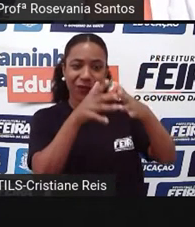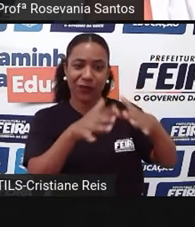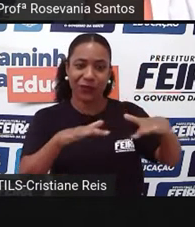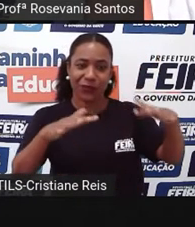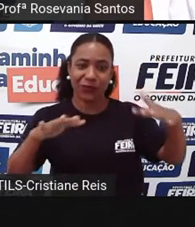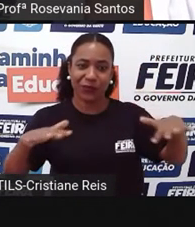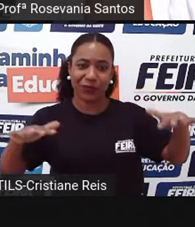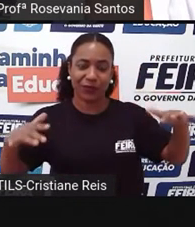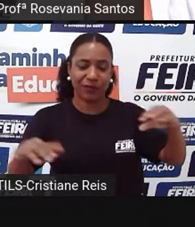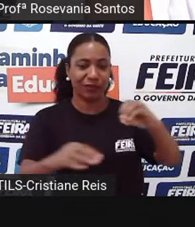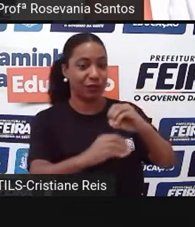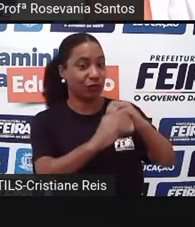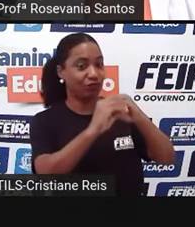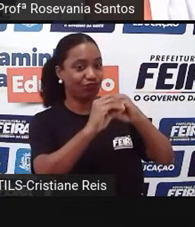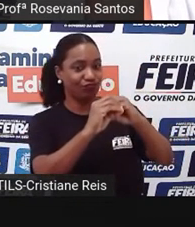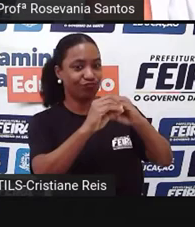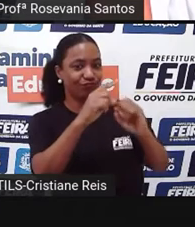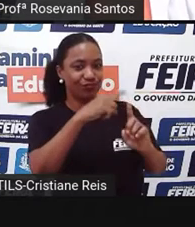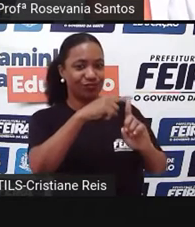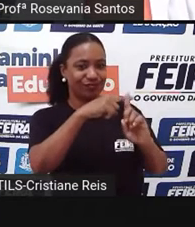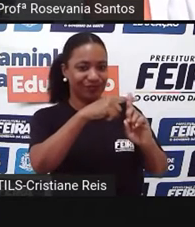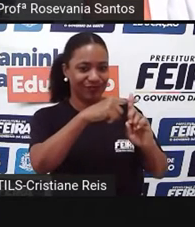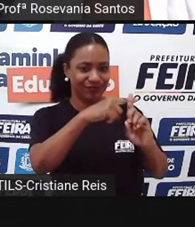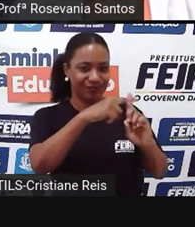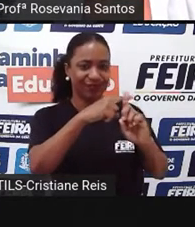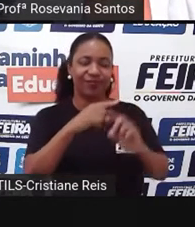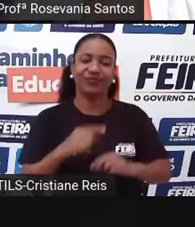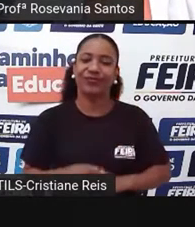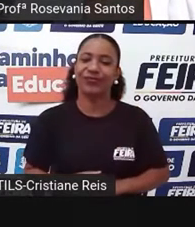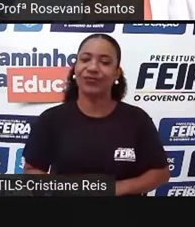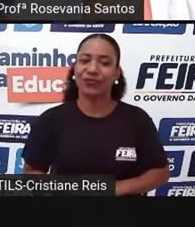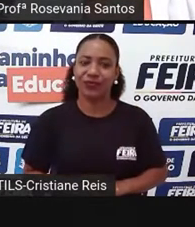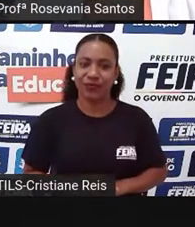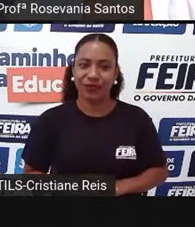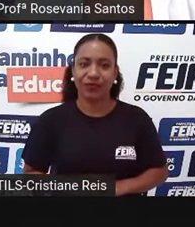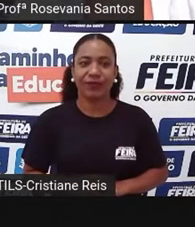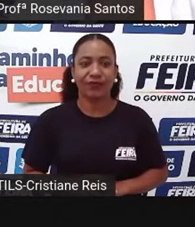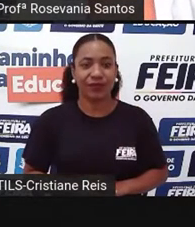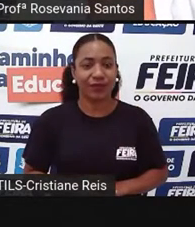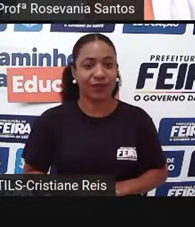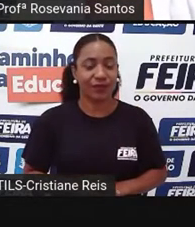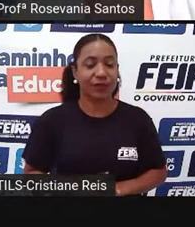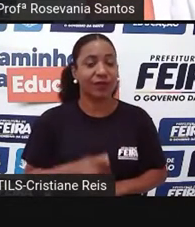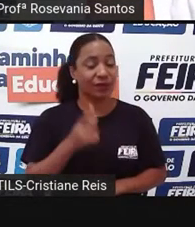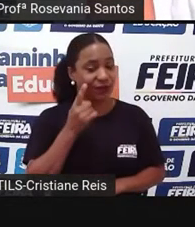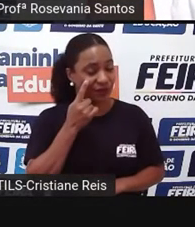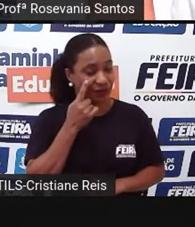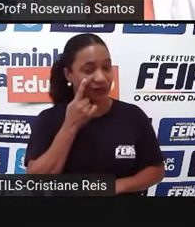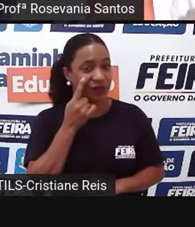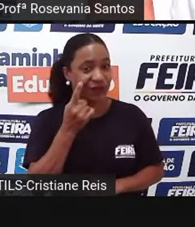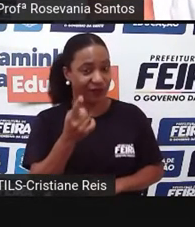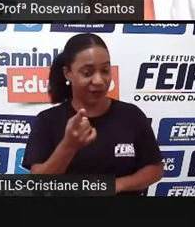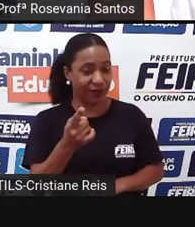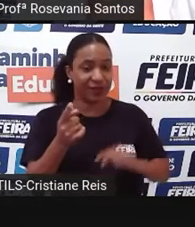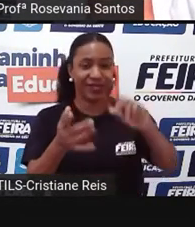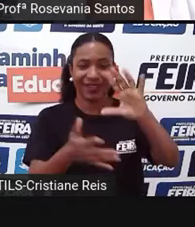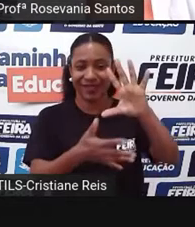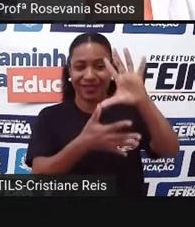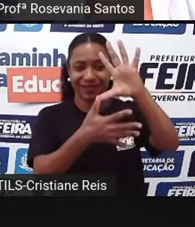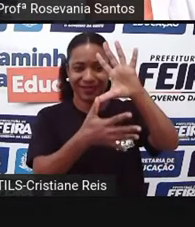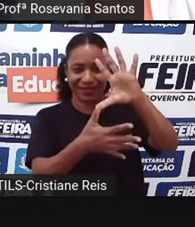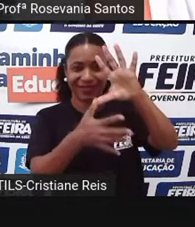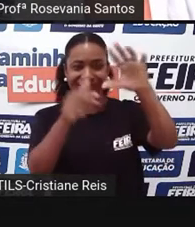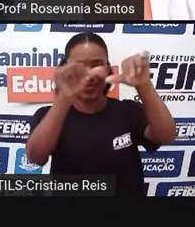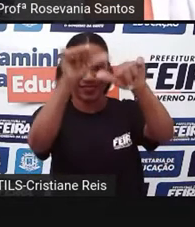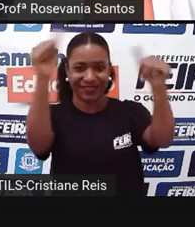somente a parte positiva. Então, vamos lá. Esse mapa aqui das altitudes já é um mapa bastante conhecido